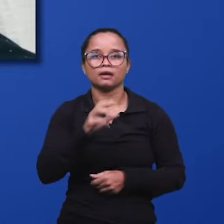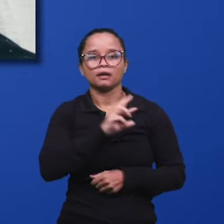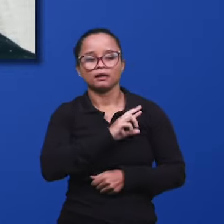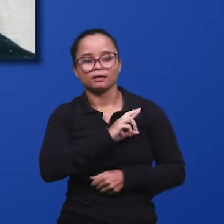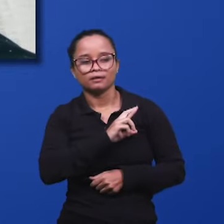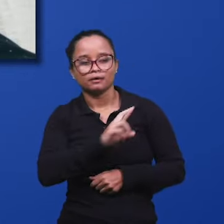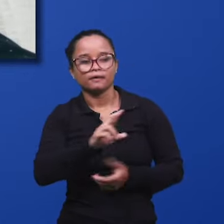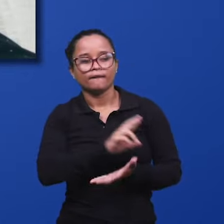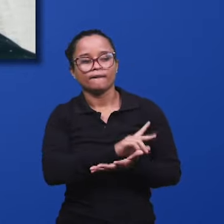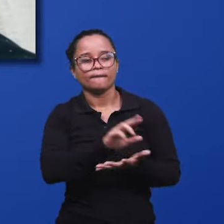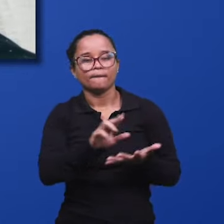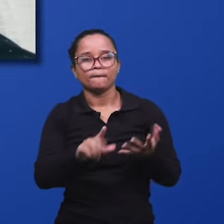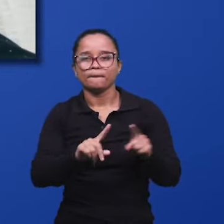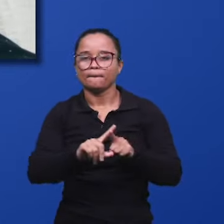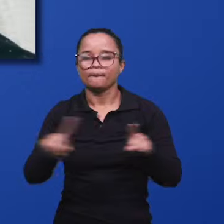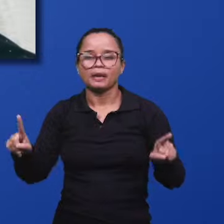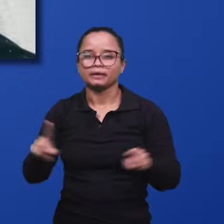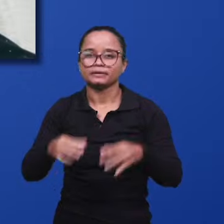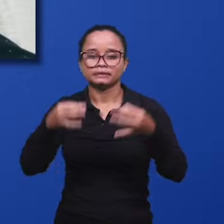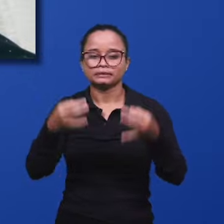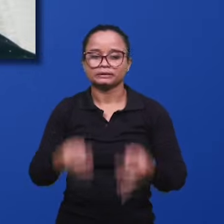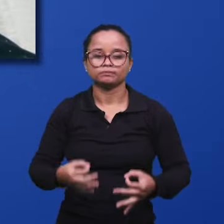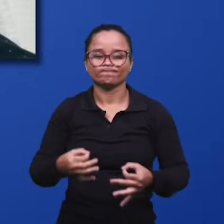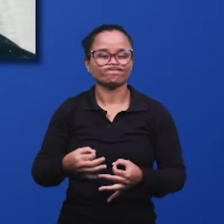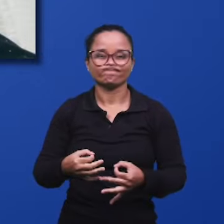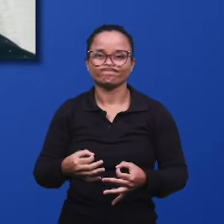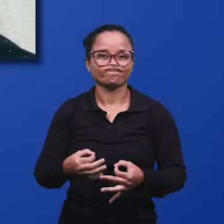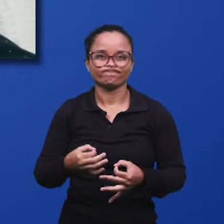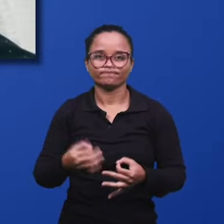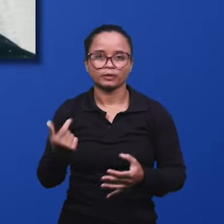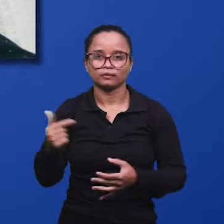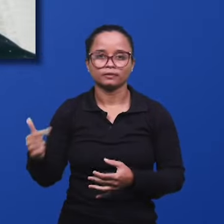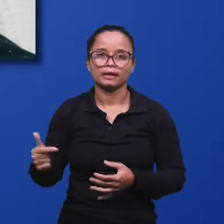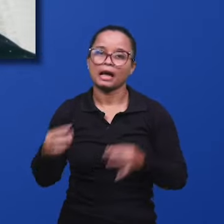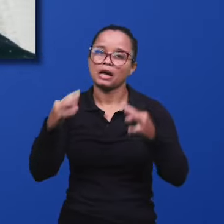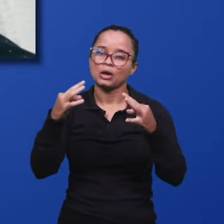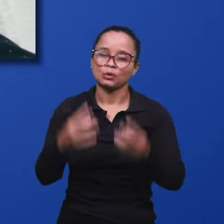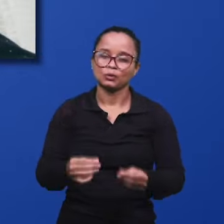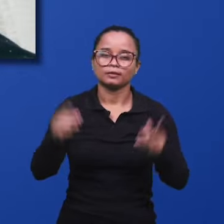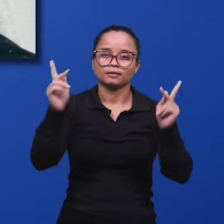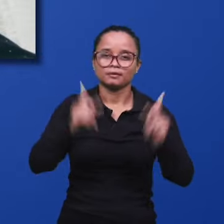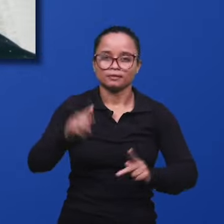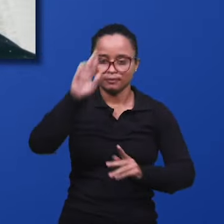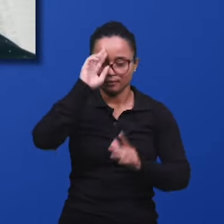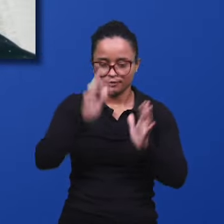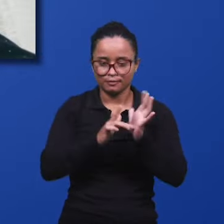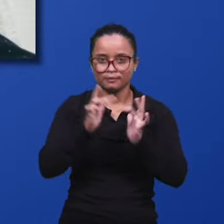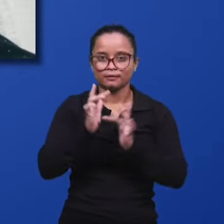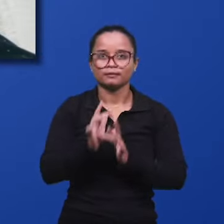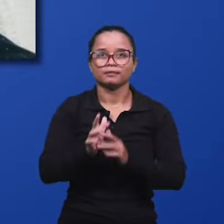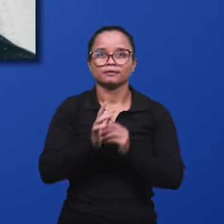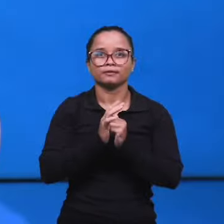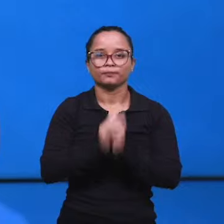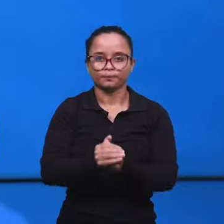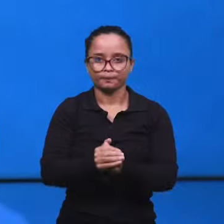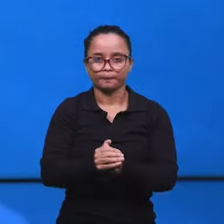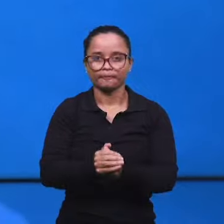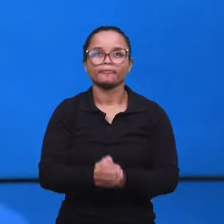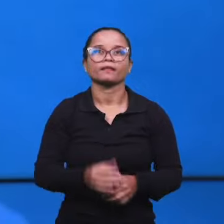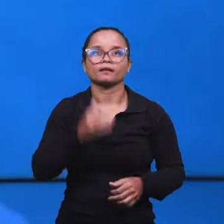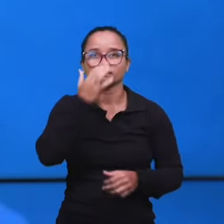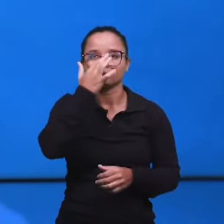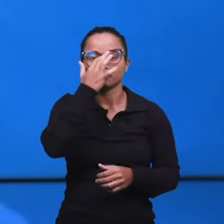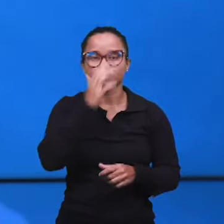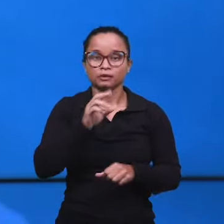de religiões, mas sem definição alguma. a todos a paz do Senhor Jesus. Amém,